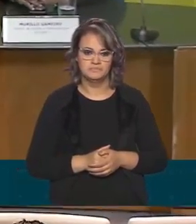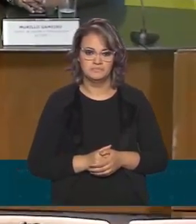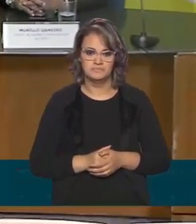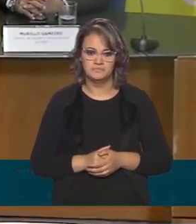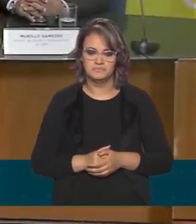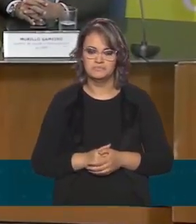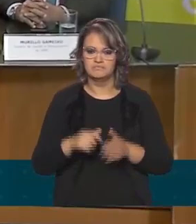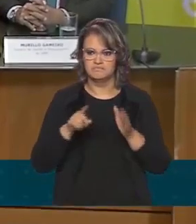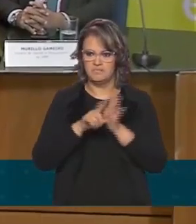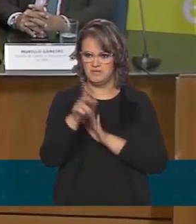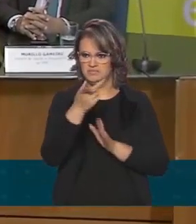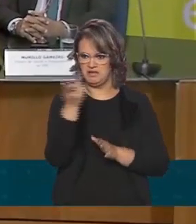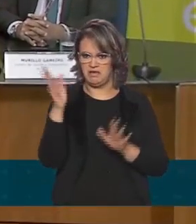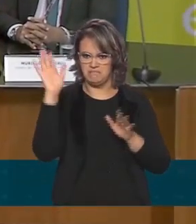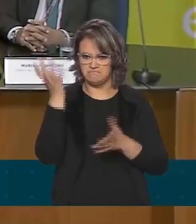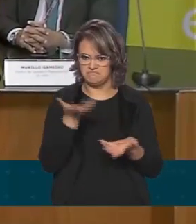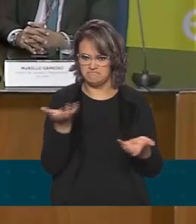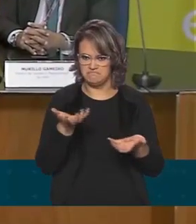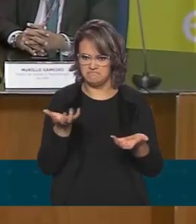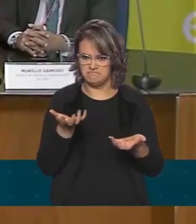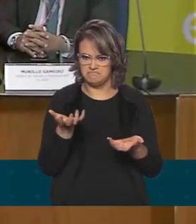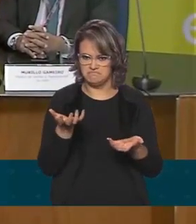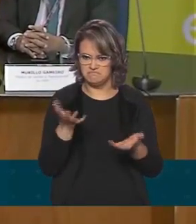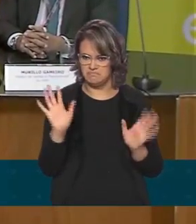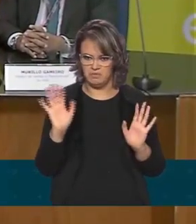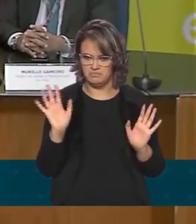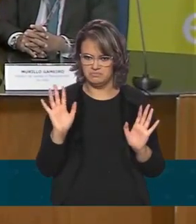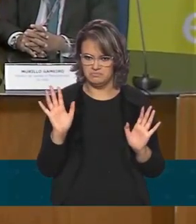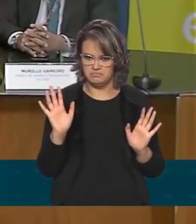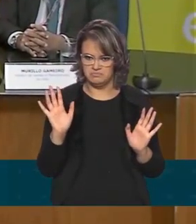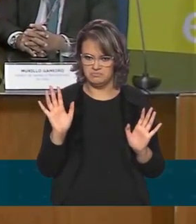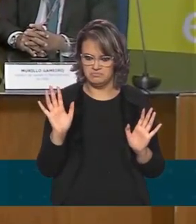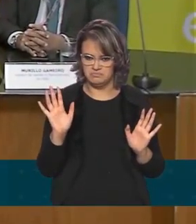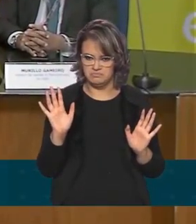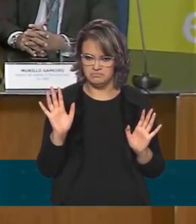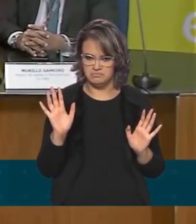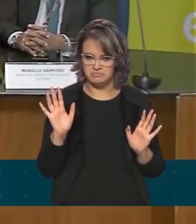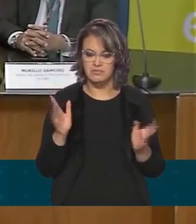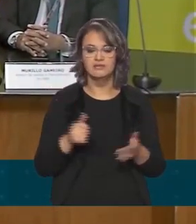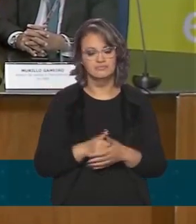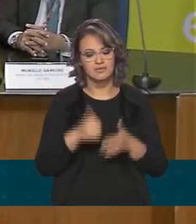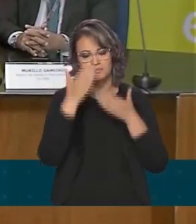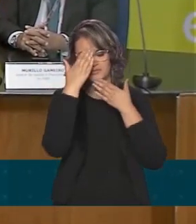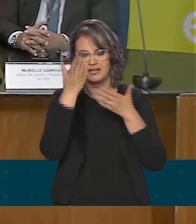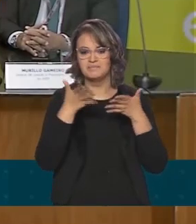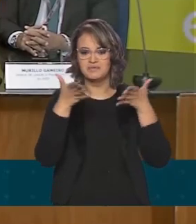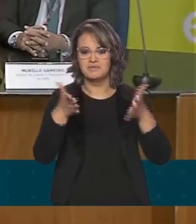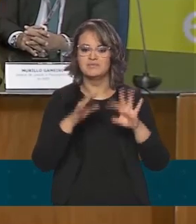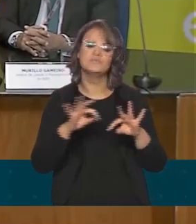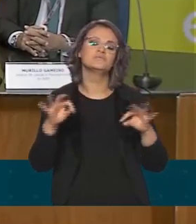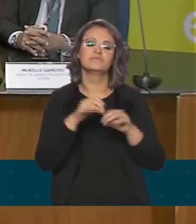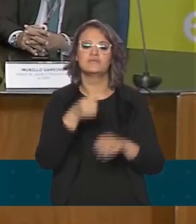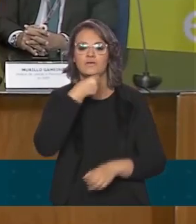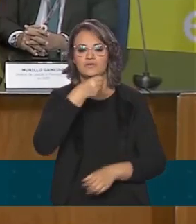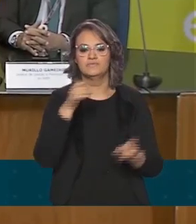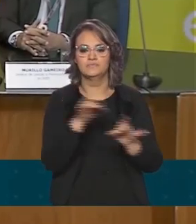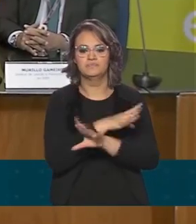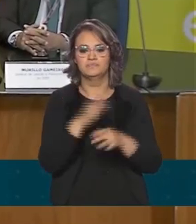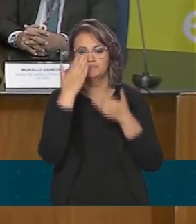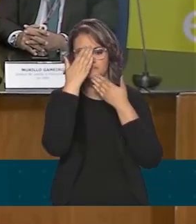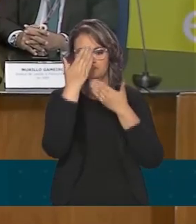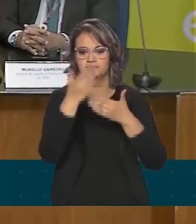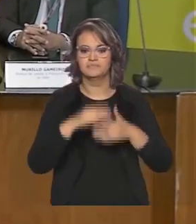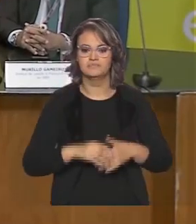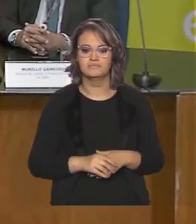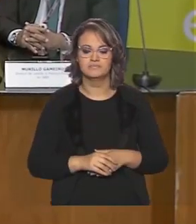Alguém tem pergunta, gente? Não? Não. Dessa forma, agradecemos a presença de todos. Está encerrada este coletivo. Obrigado.